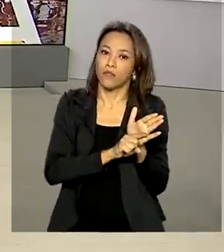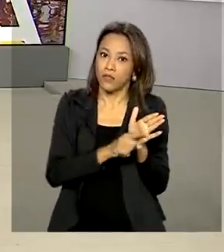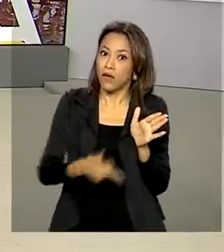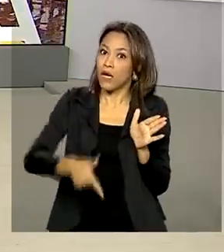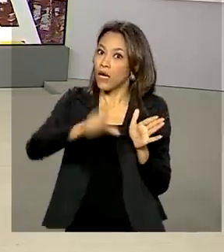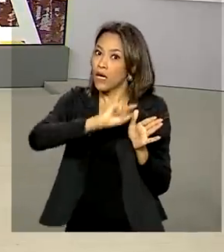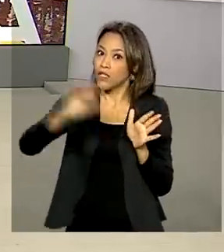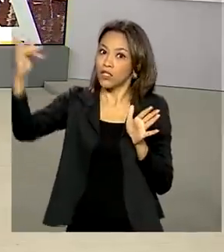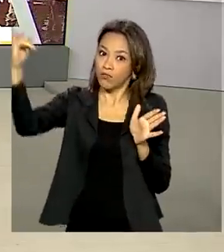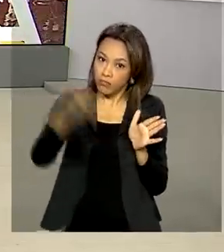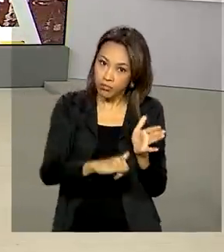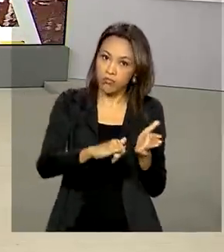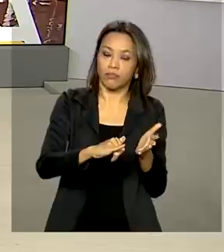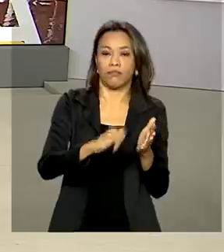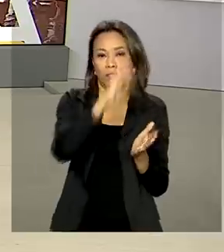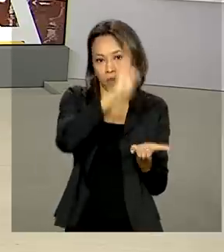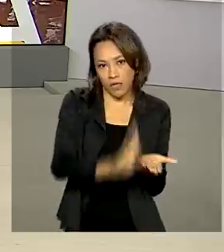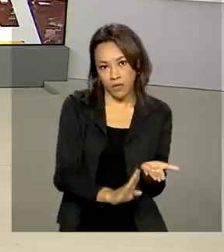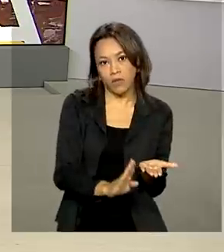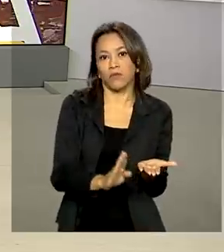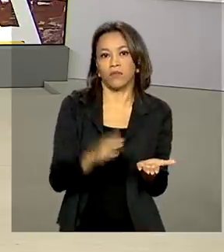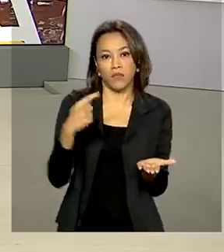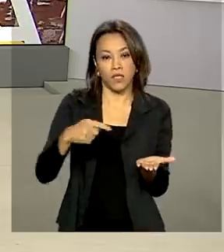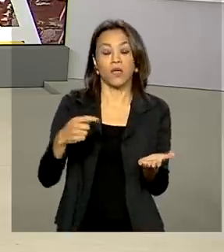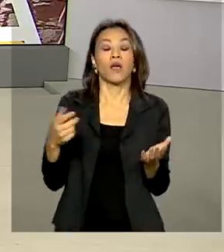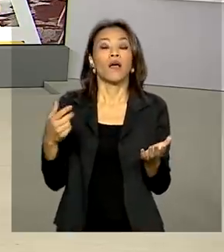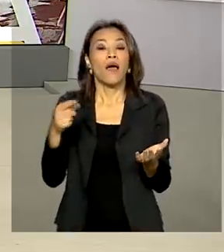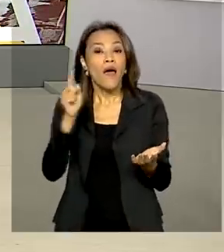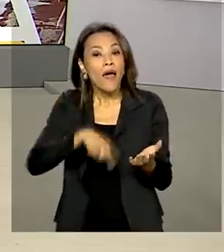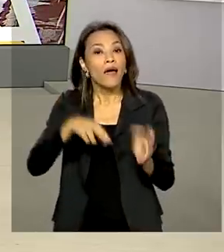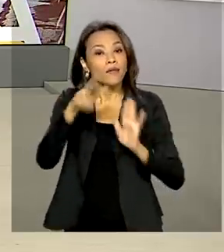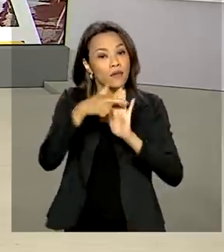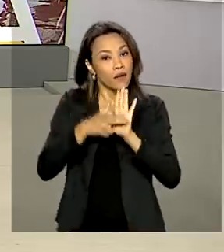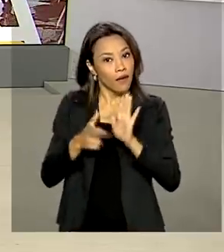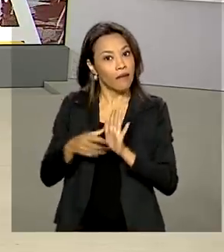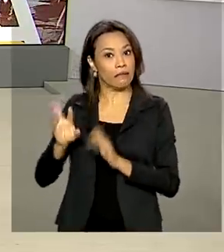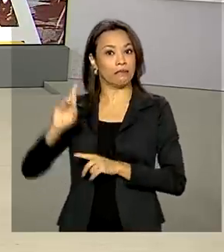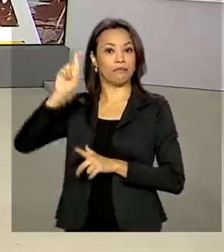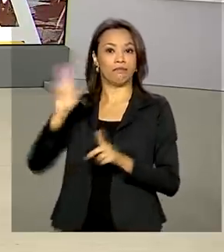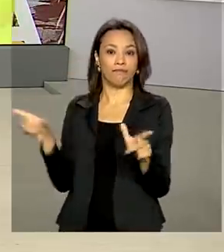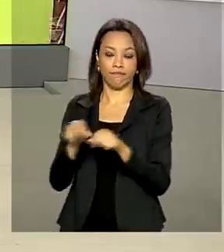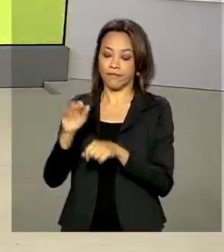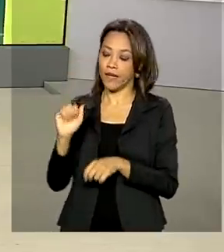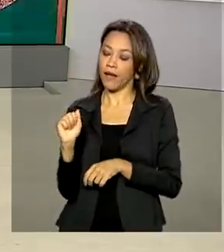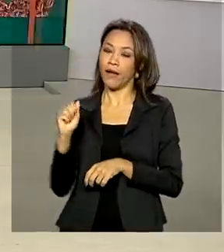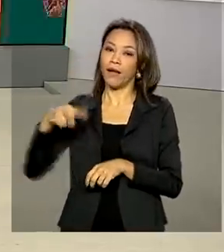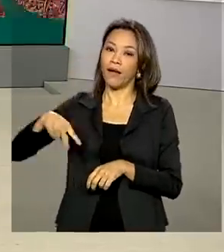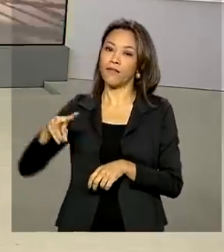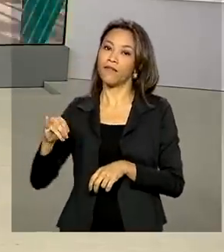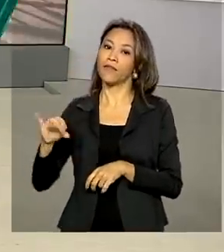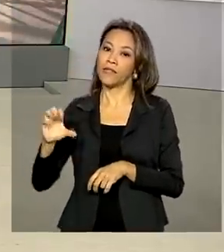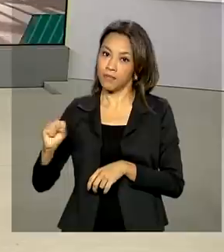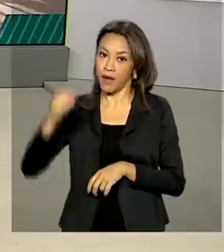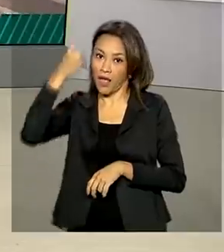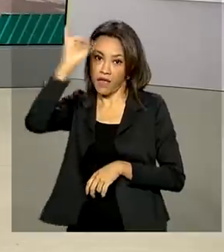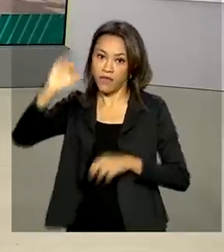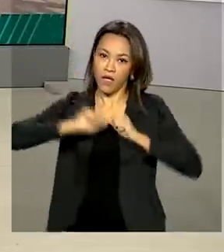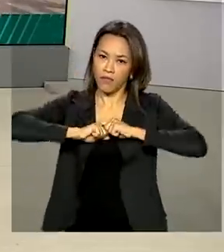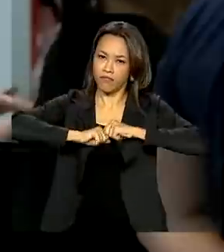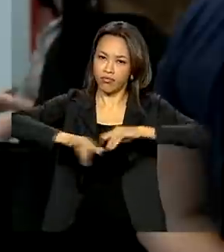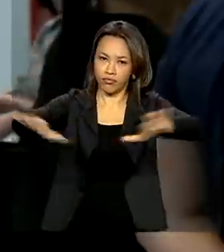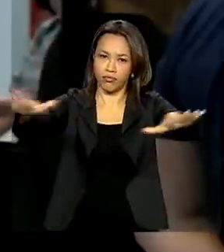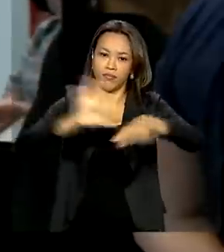desembarcar aqui no Brasil. Essa é uma das medidas adotadas pela Anvisa para conter a propagação do novo coronavírus.